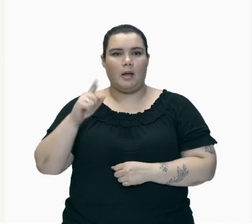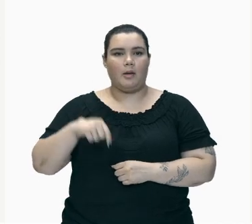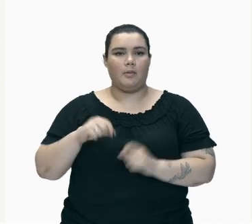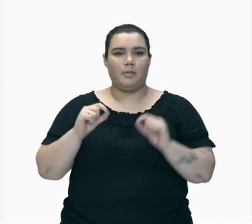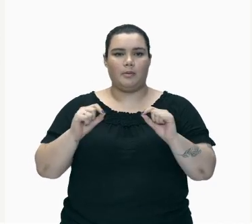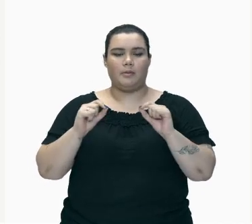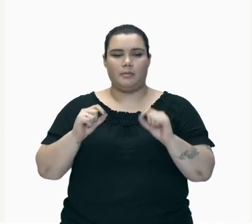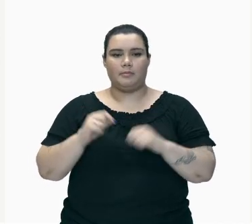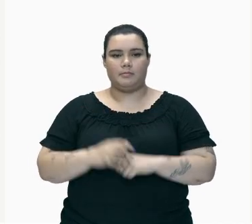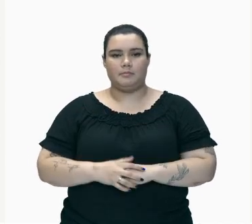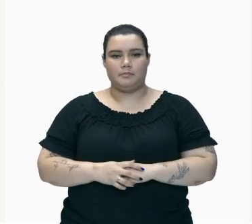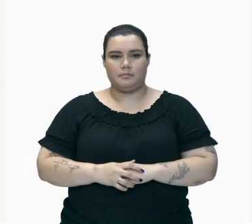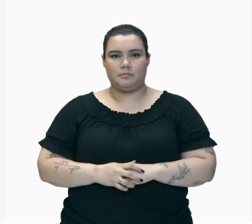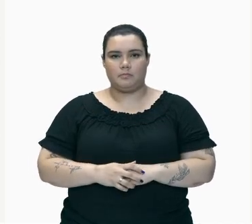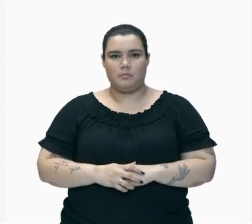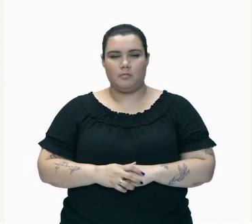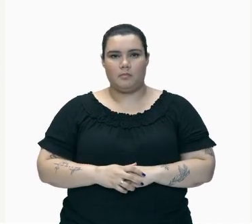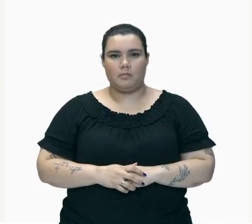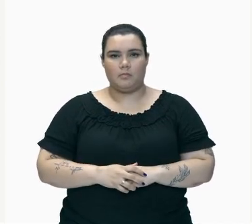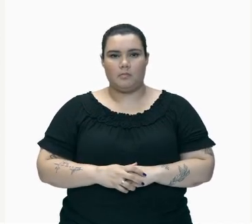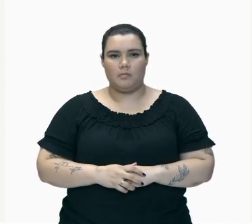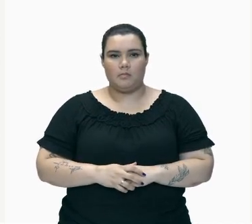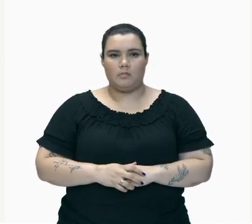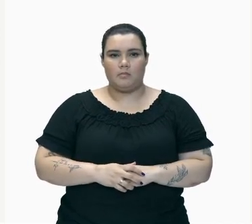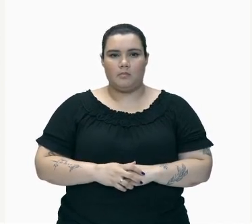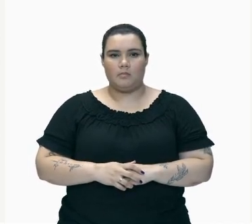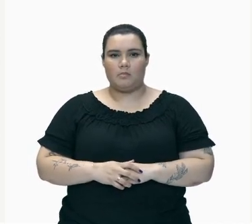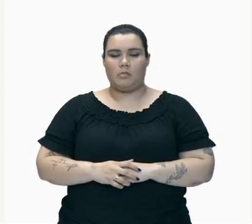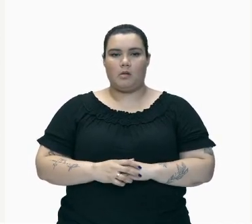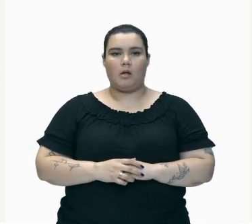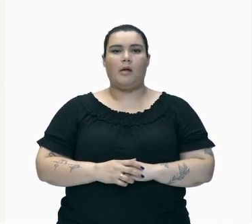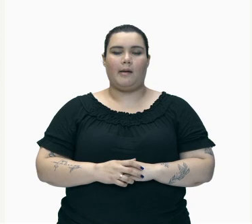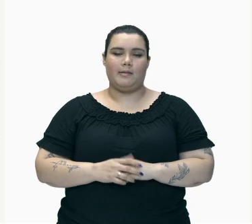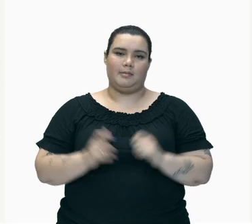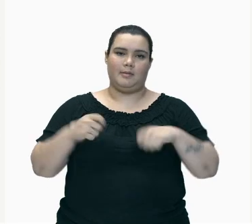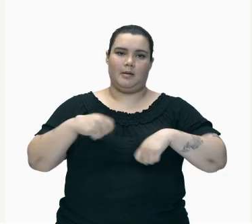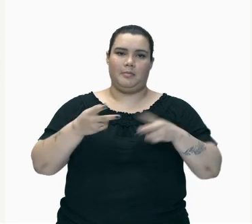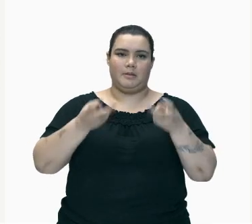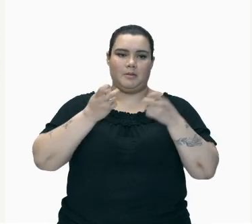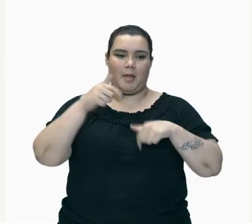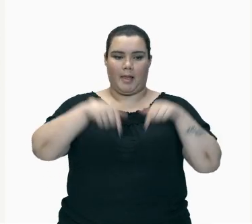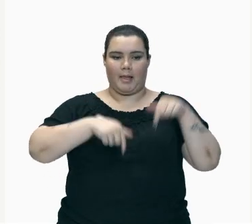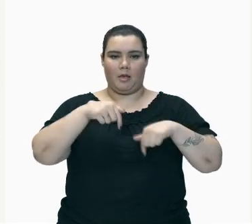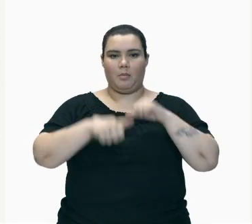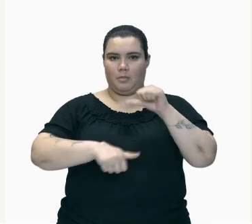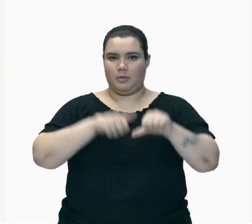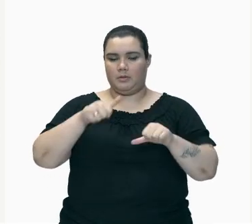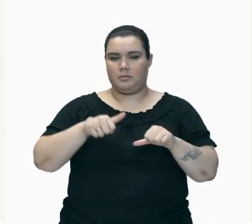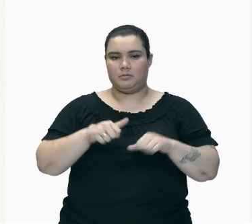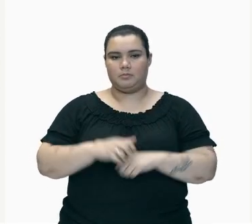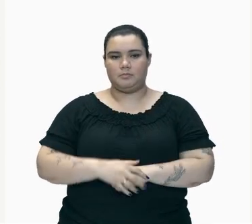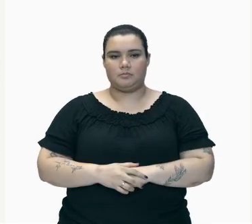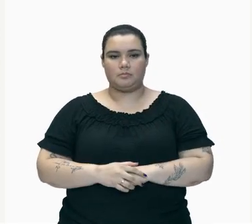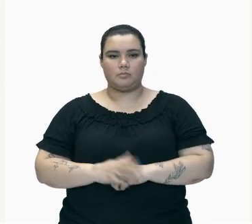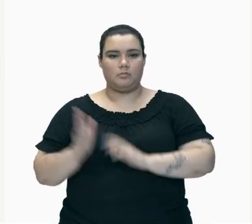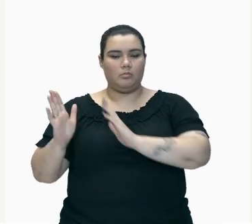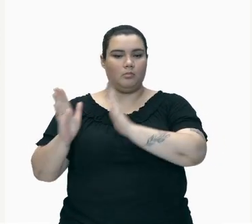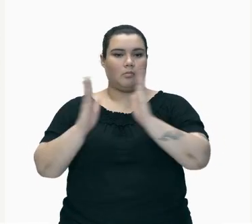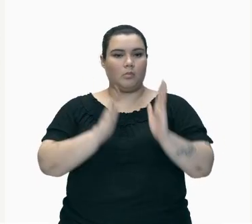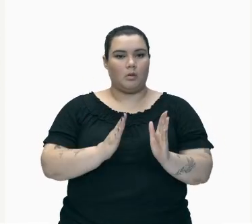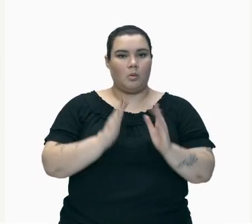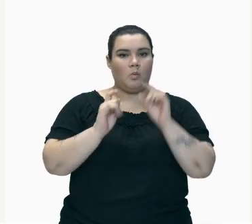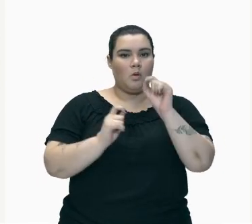A Ocorrência Exatamente Me mostra Que está ocorrendo Uma reação química Outro exemplo É a